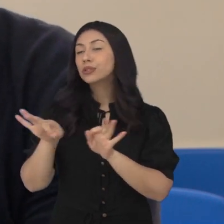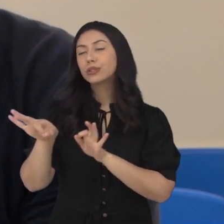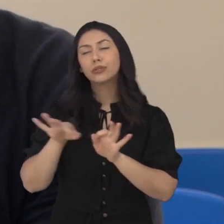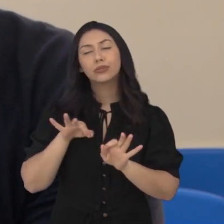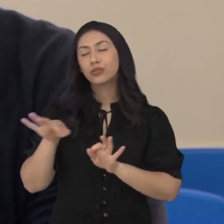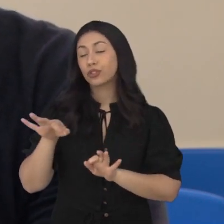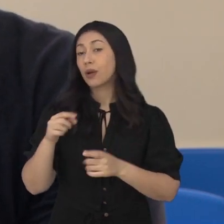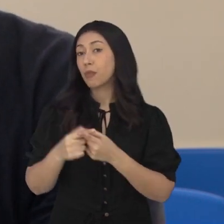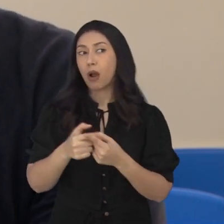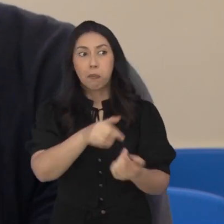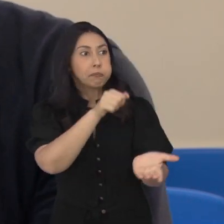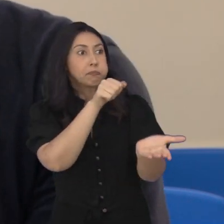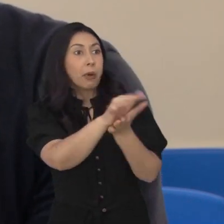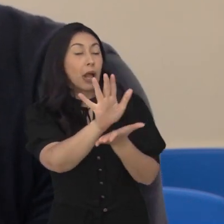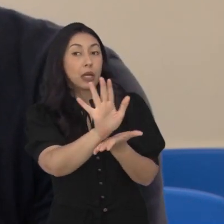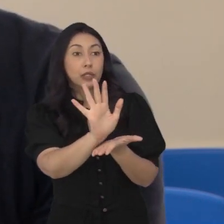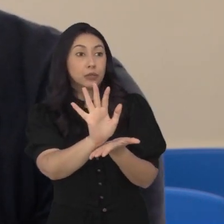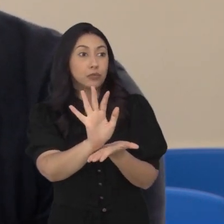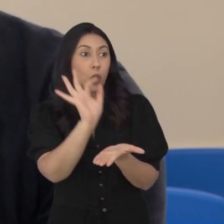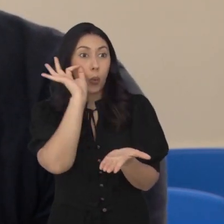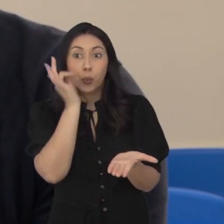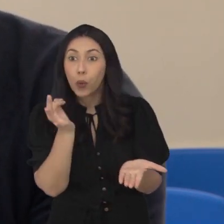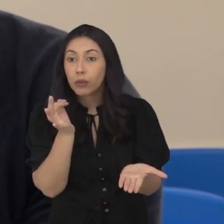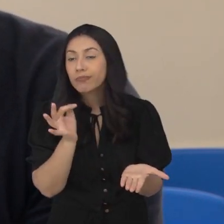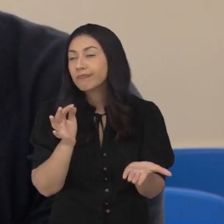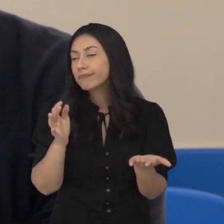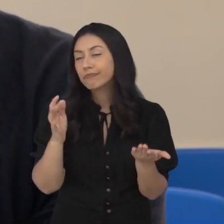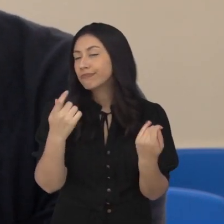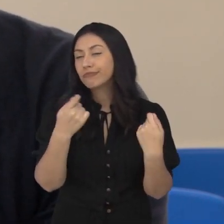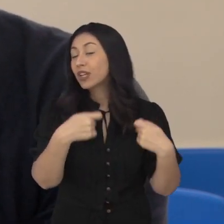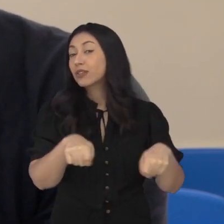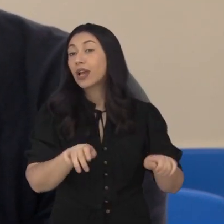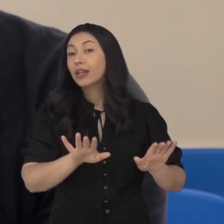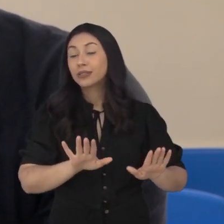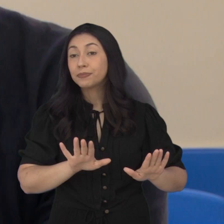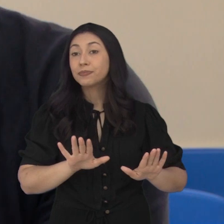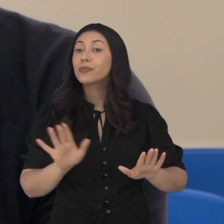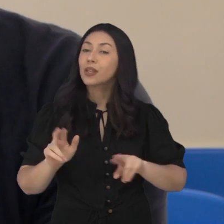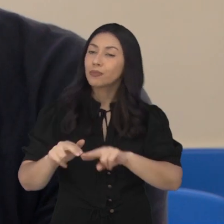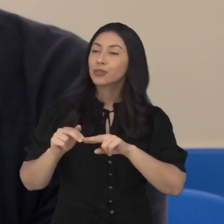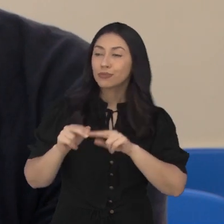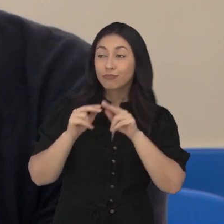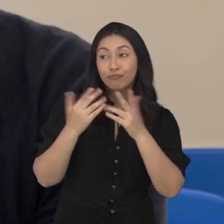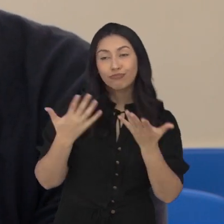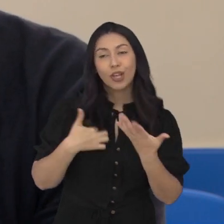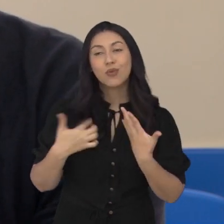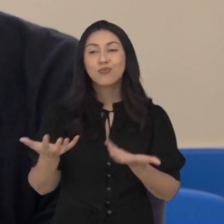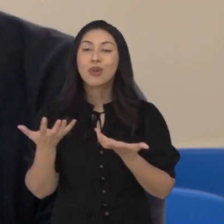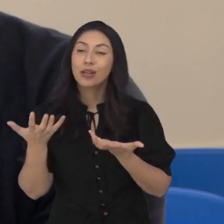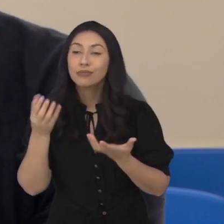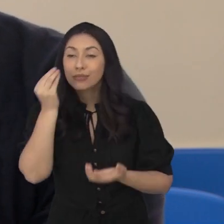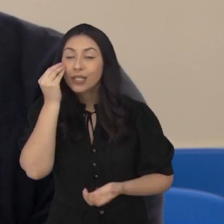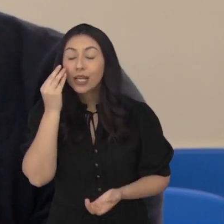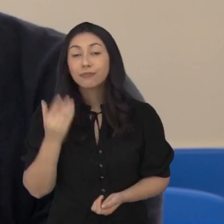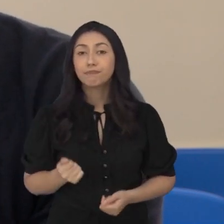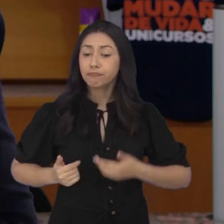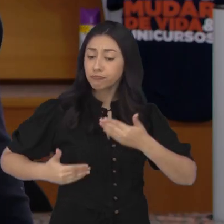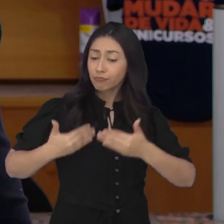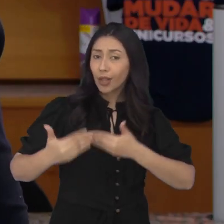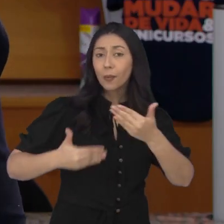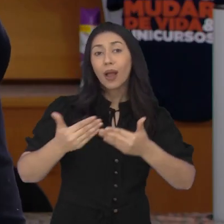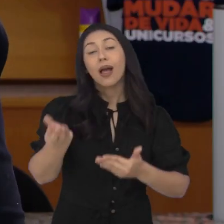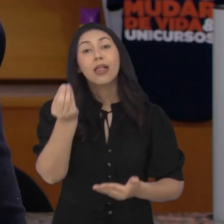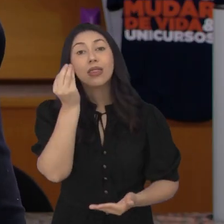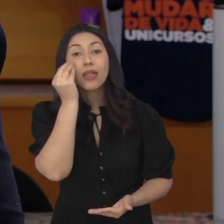Eu posso contar com isso de não ser demitido a qualquer momento, por causa do imprevisto de empresa. Então, isso é uma coisa que me atrai bastante no serviço público.